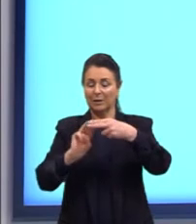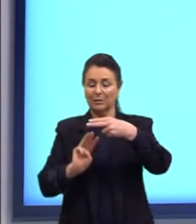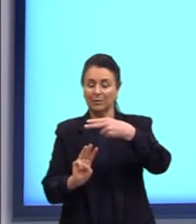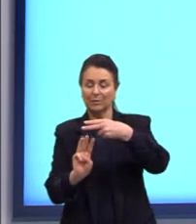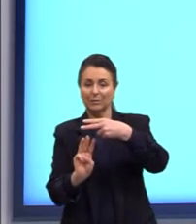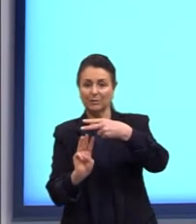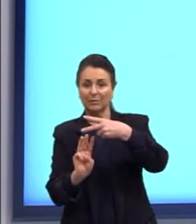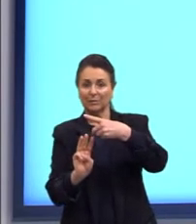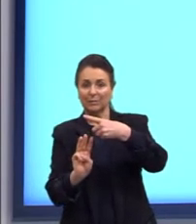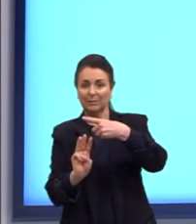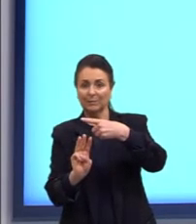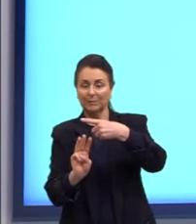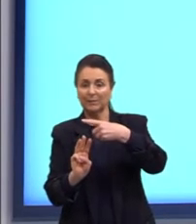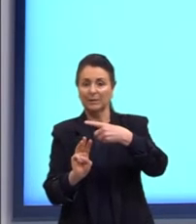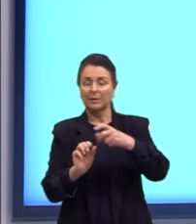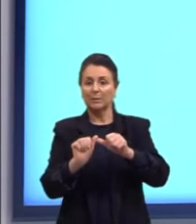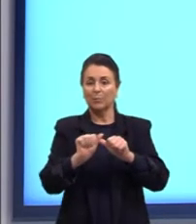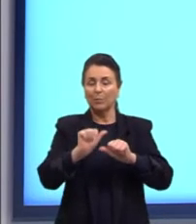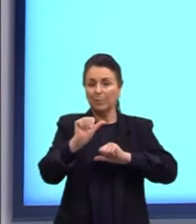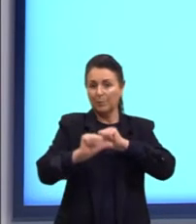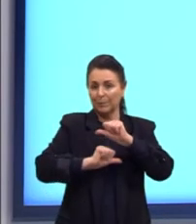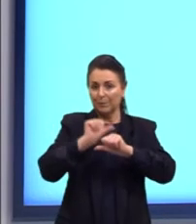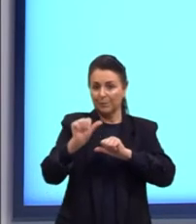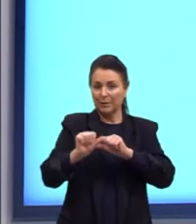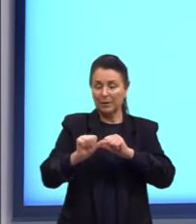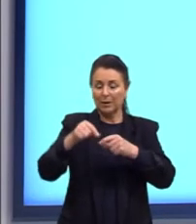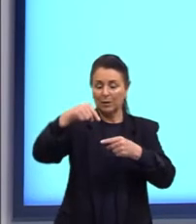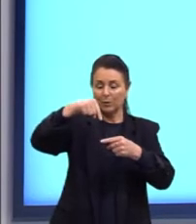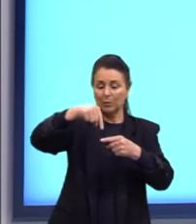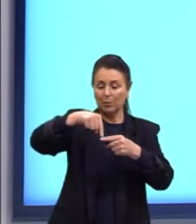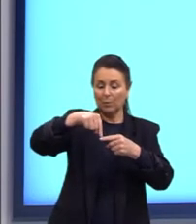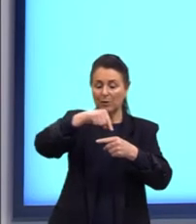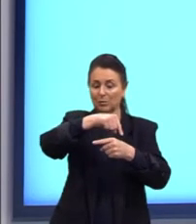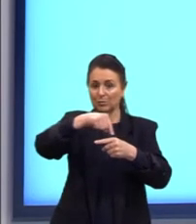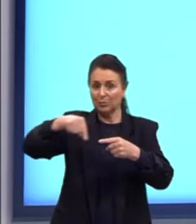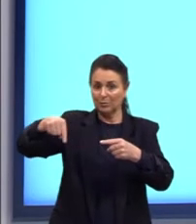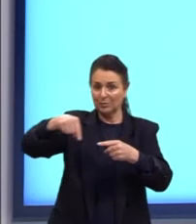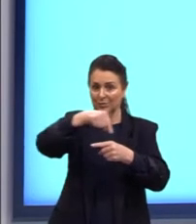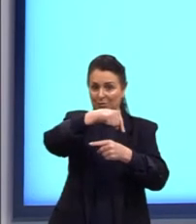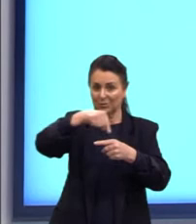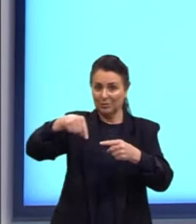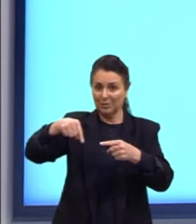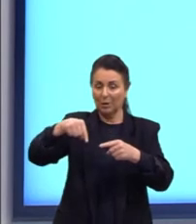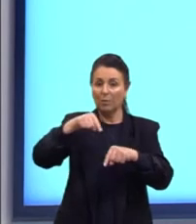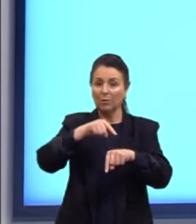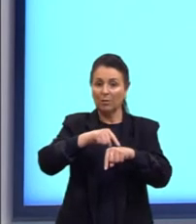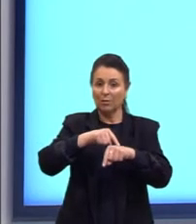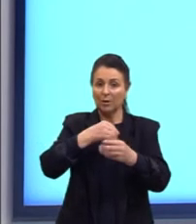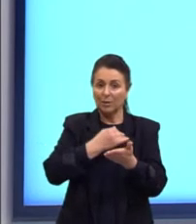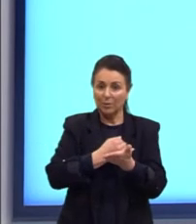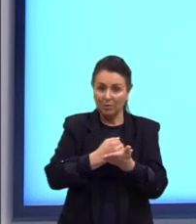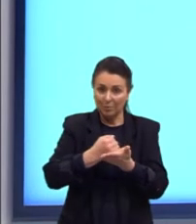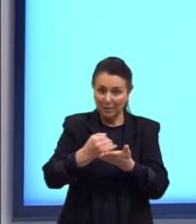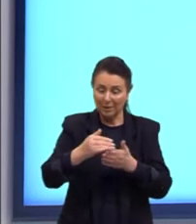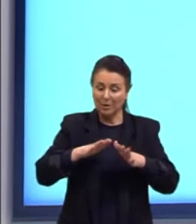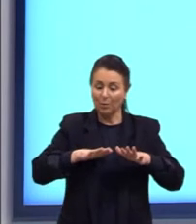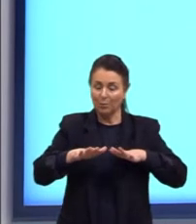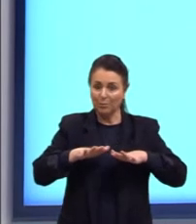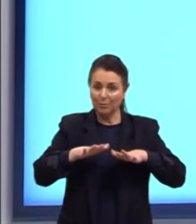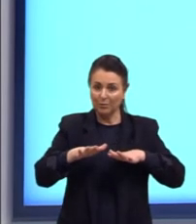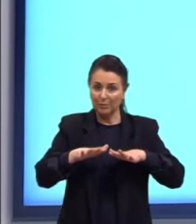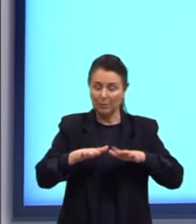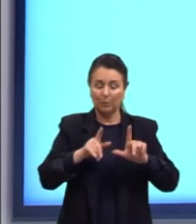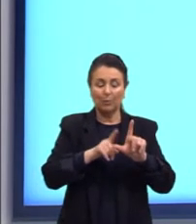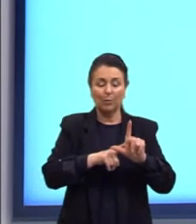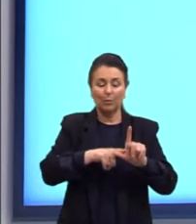deslocamento no eixo horizontal em relação à origem no instante inicial do movimento. O